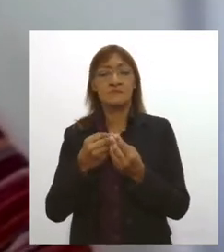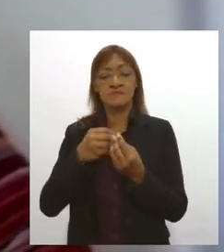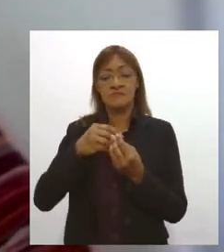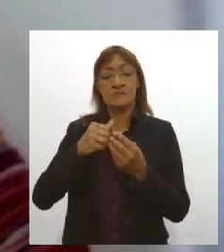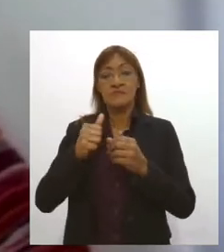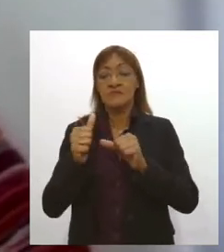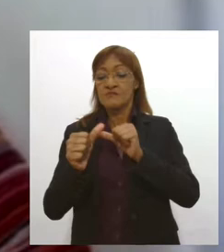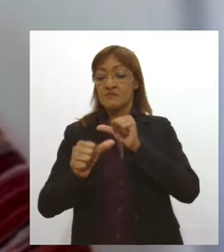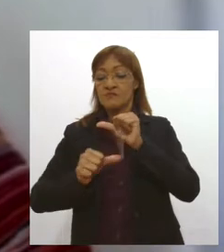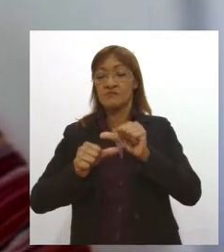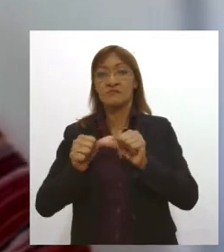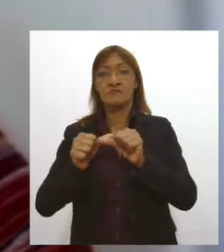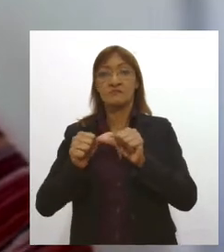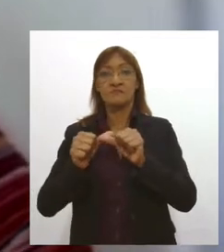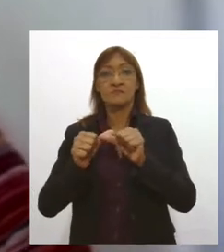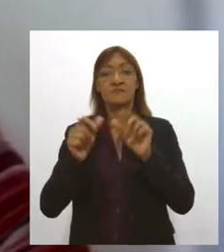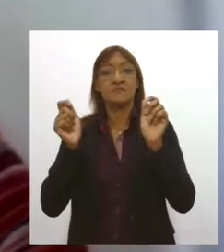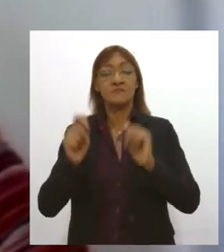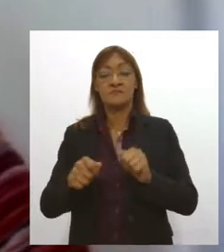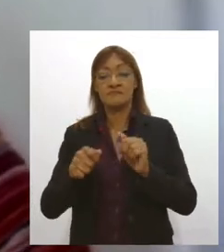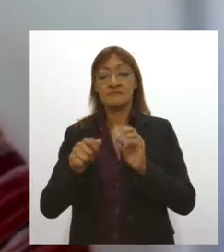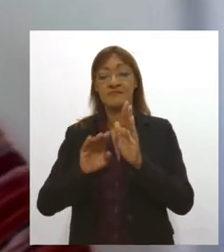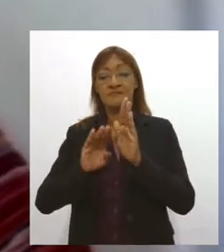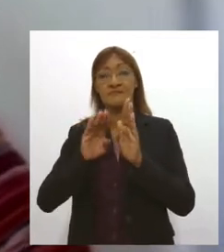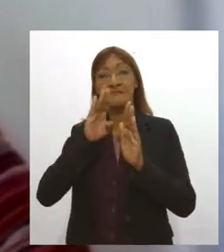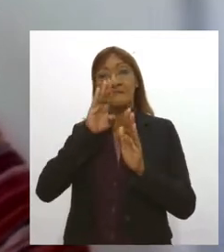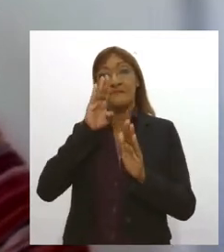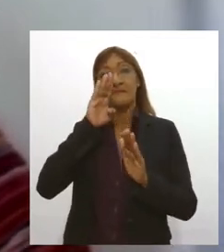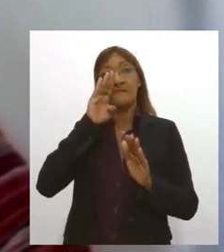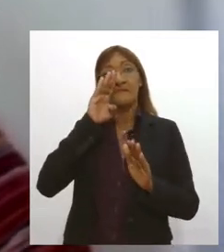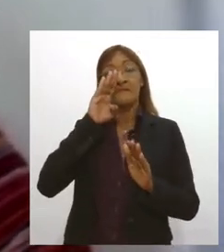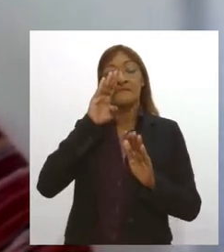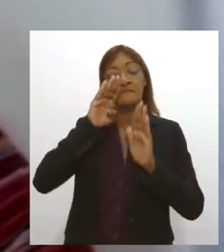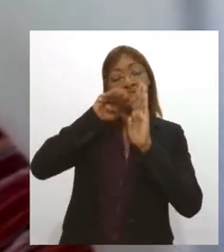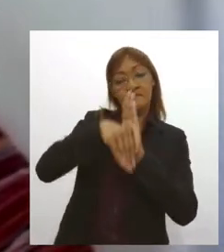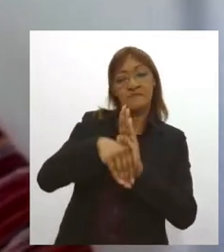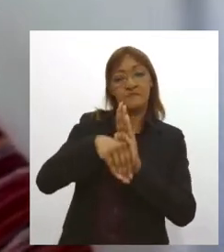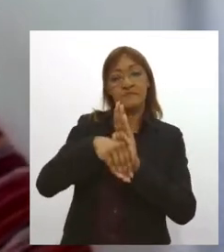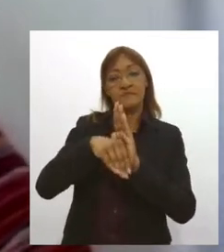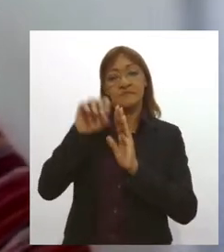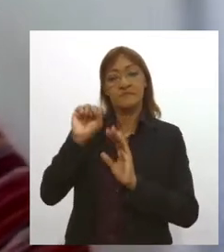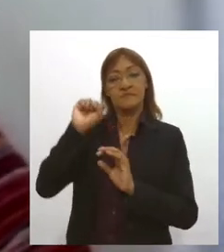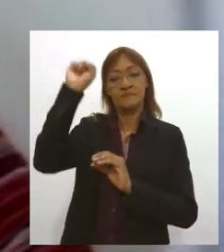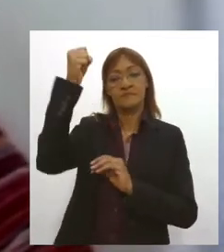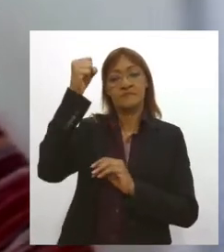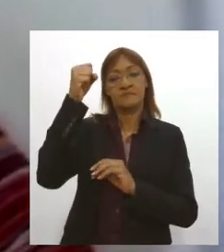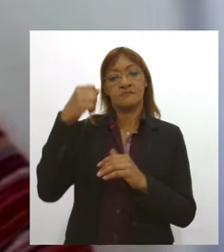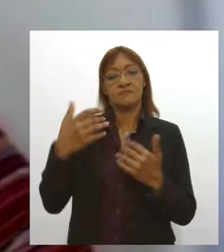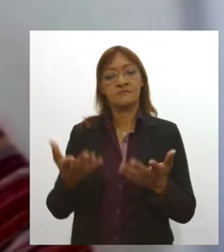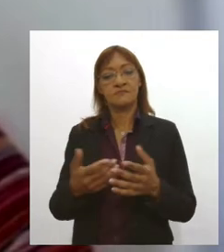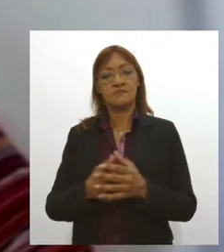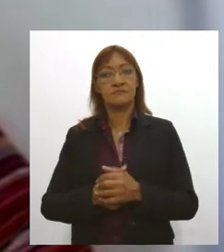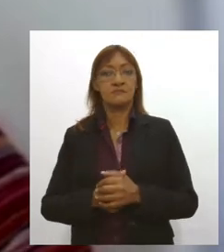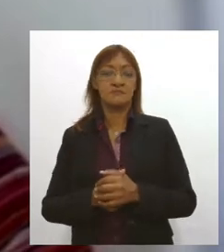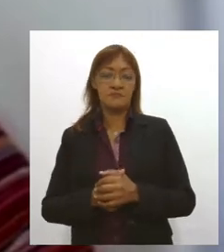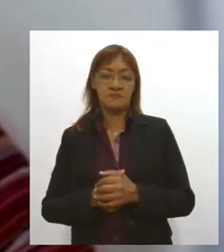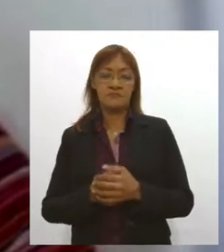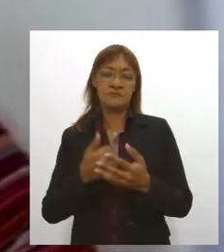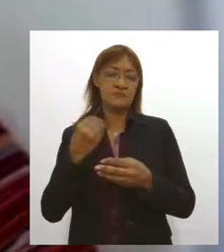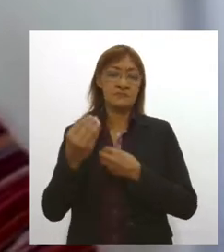de piora do quadro, mas não causado pelo início da infecção, que é o que o medicamento tenta